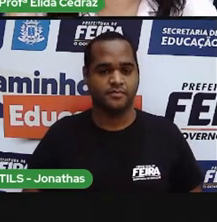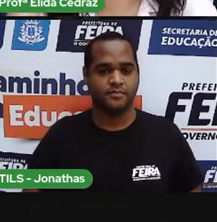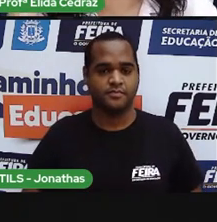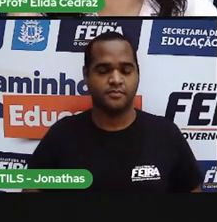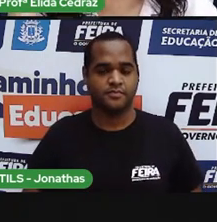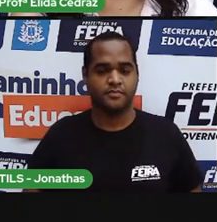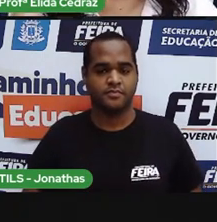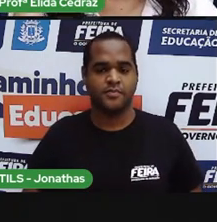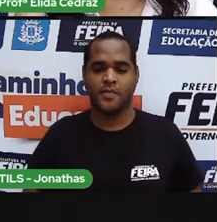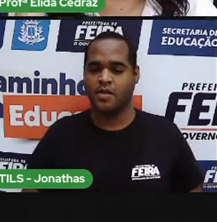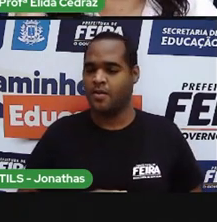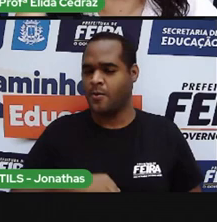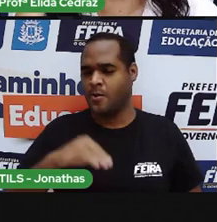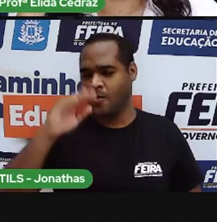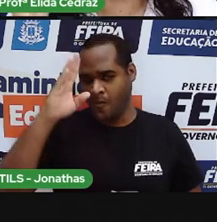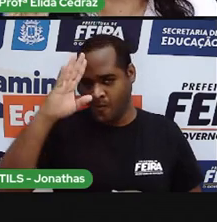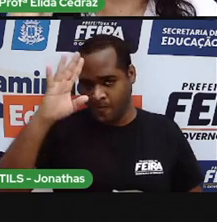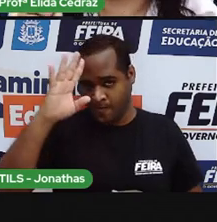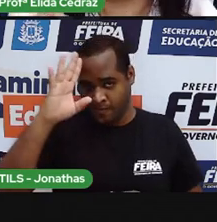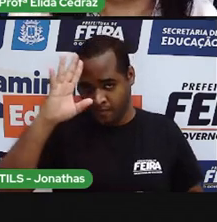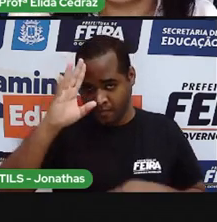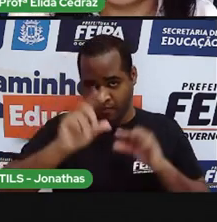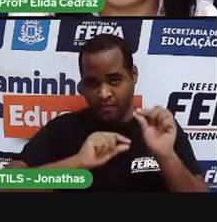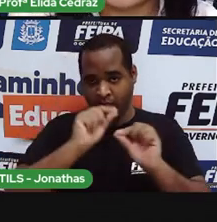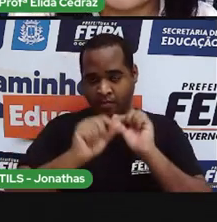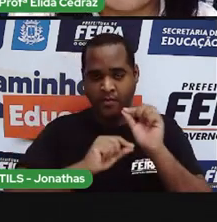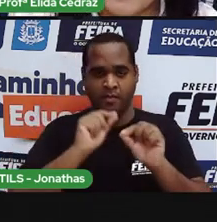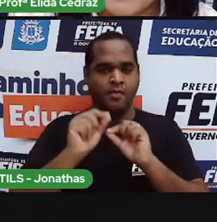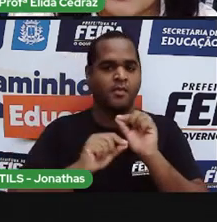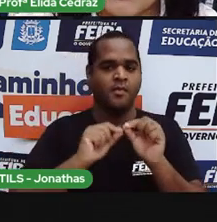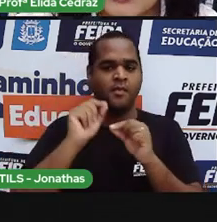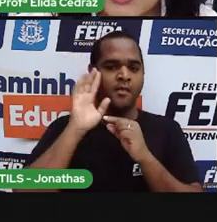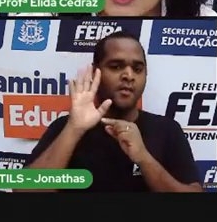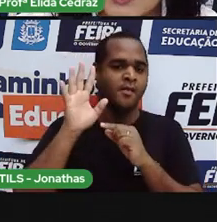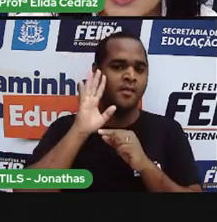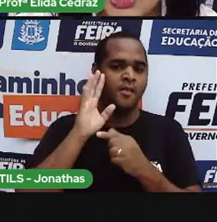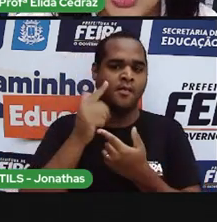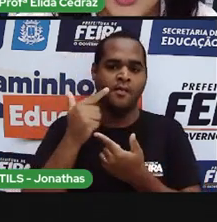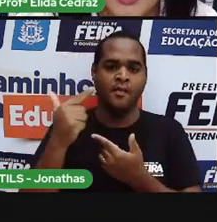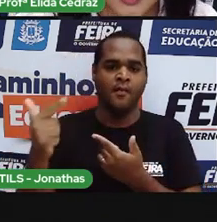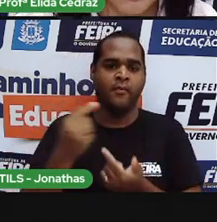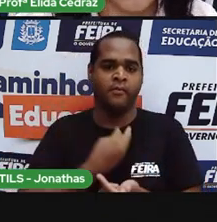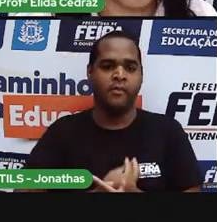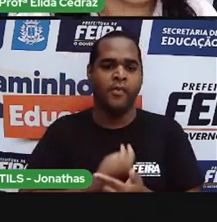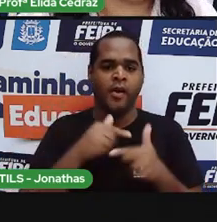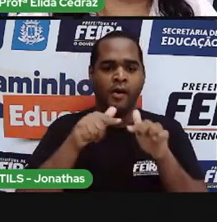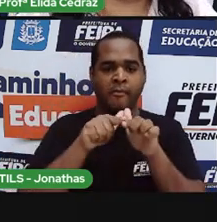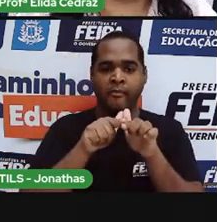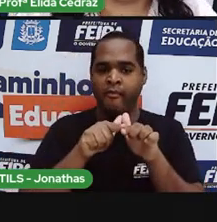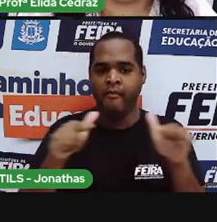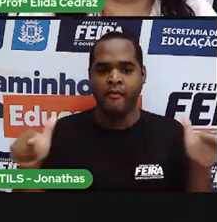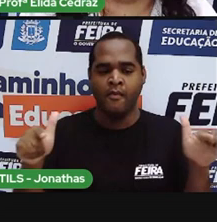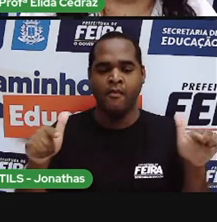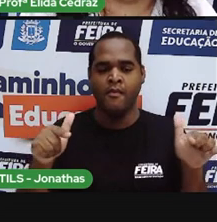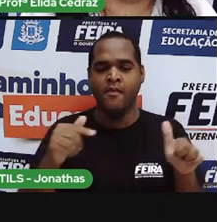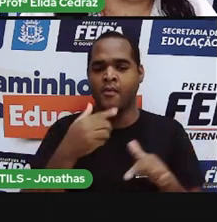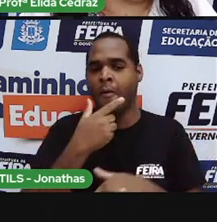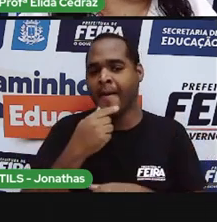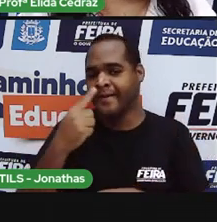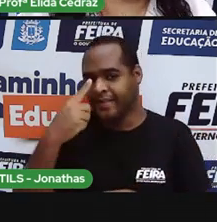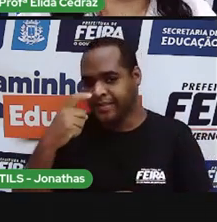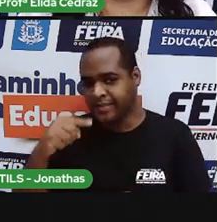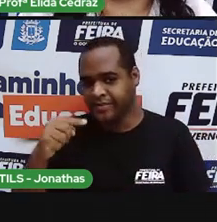Para um pouco e responda. O que faríamos se não existissem? Os garis,